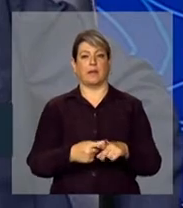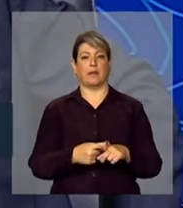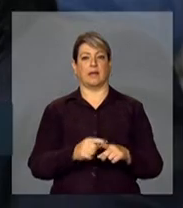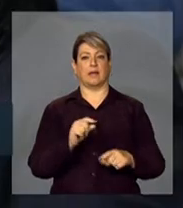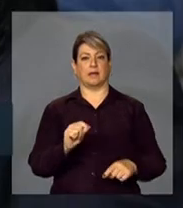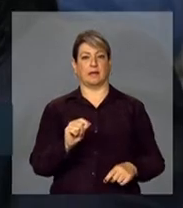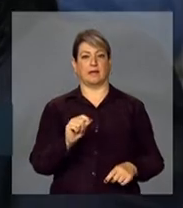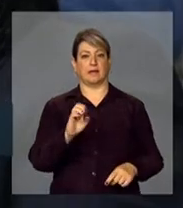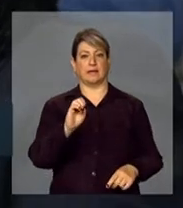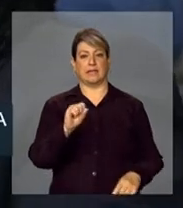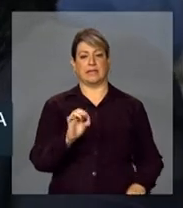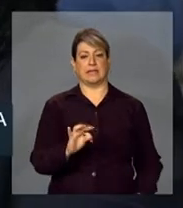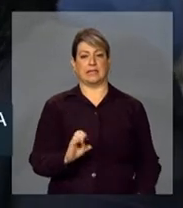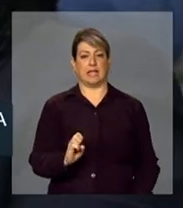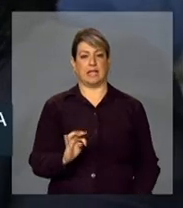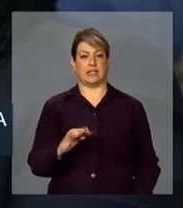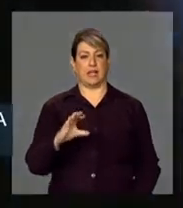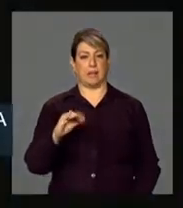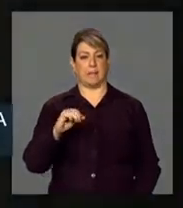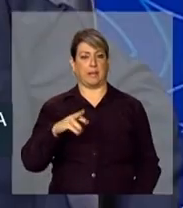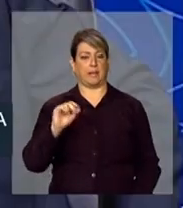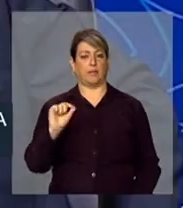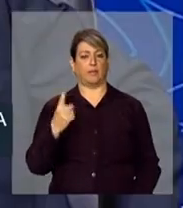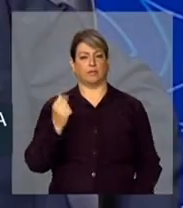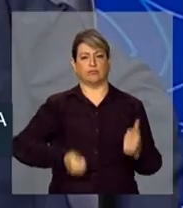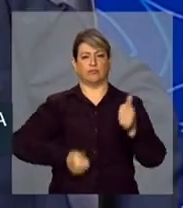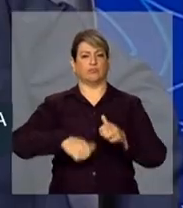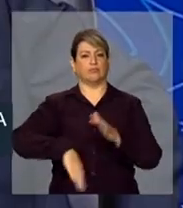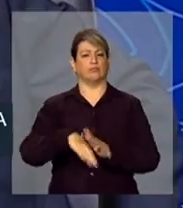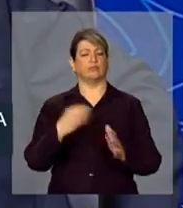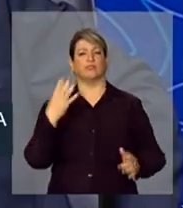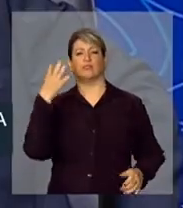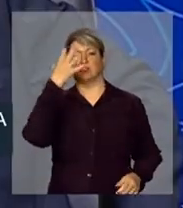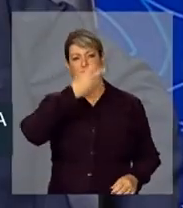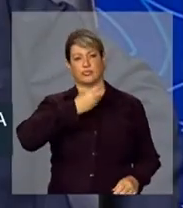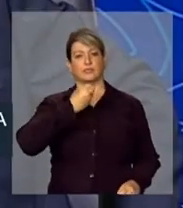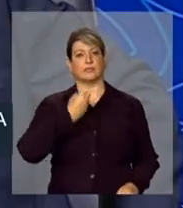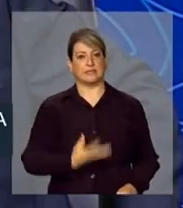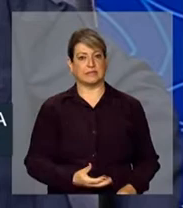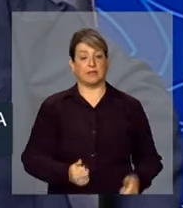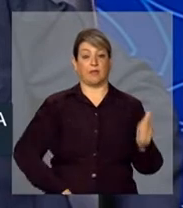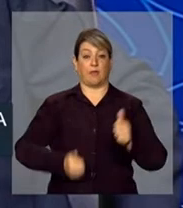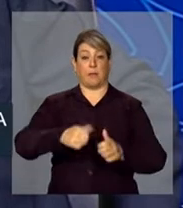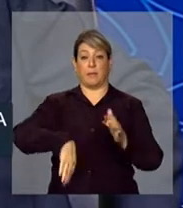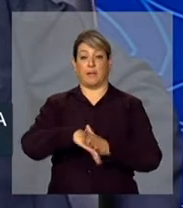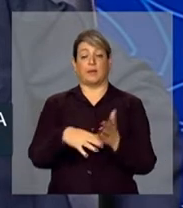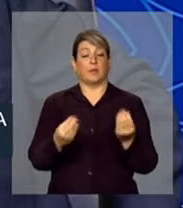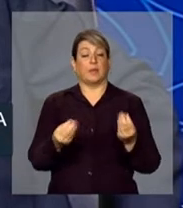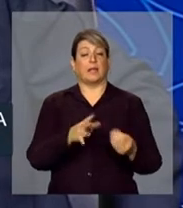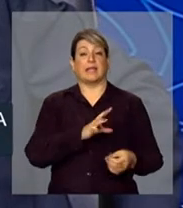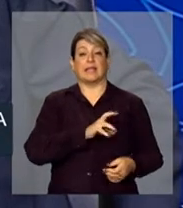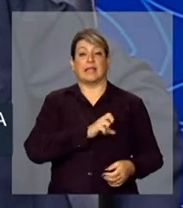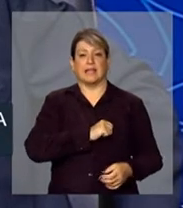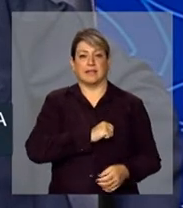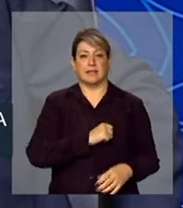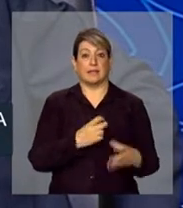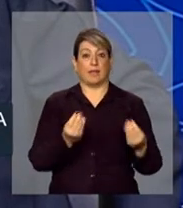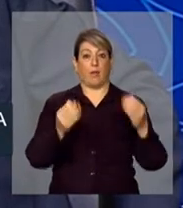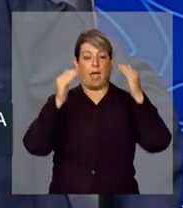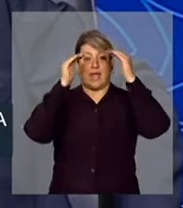um esporte muito bonito, o futebol é tão querido e tão